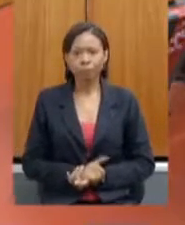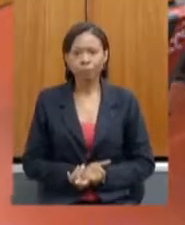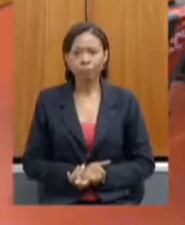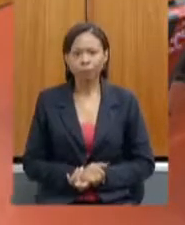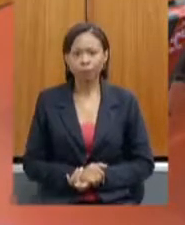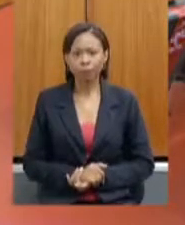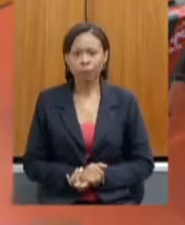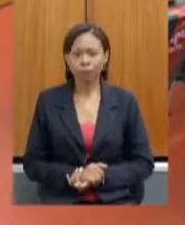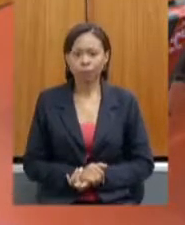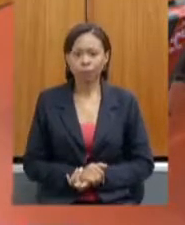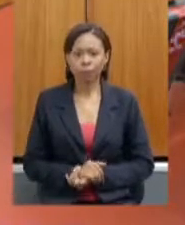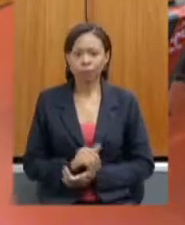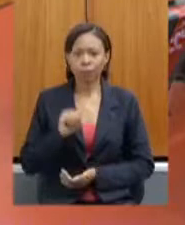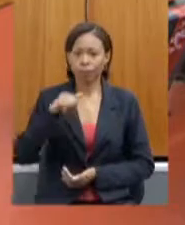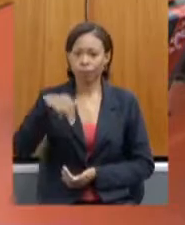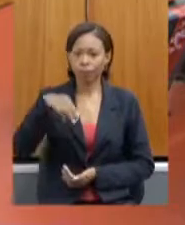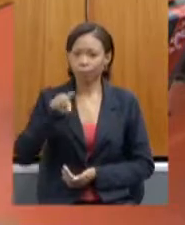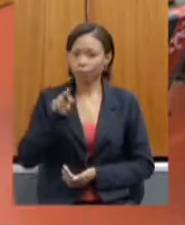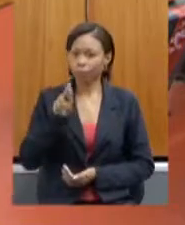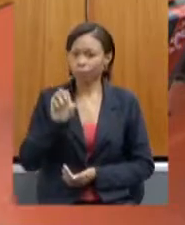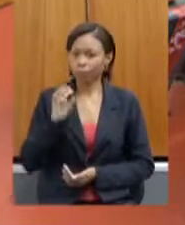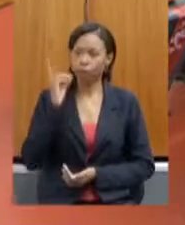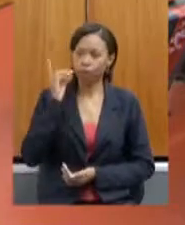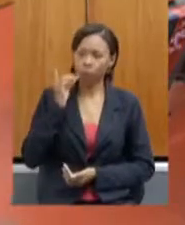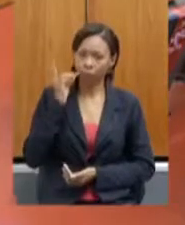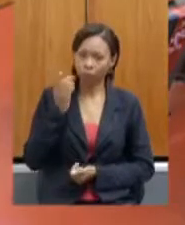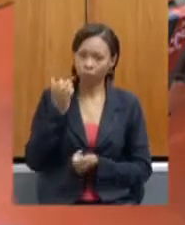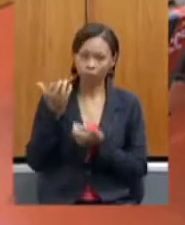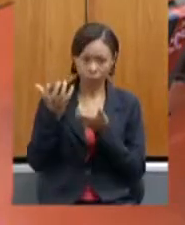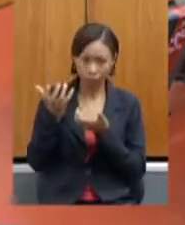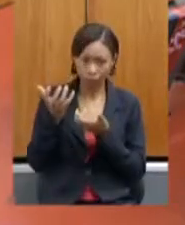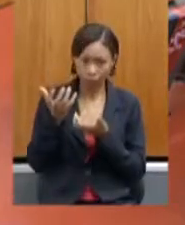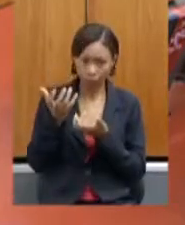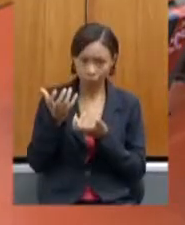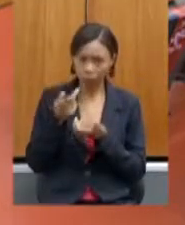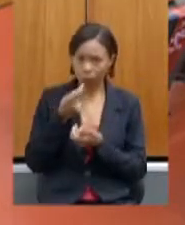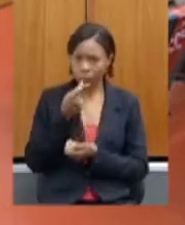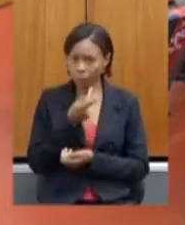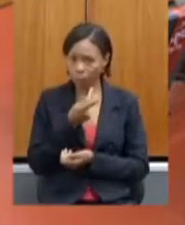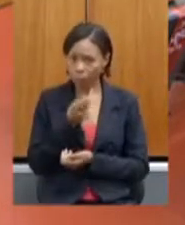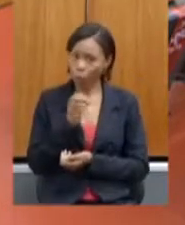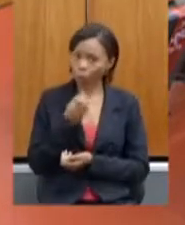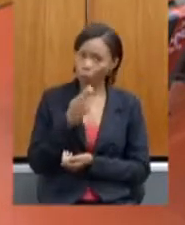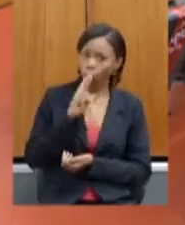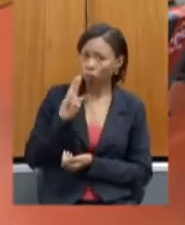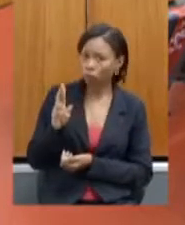deputado André Quintão deseja fazer uso da palavra, se sente contemplado.